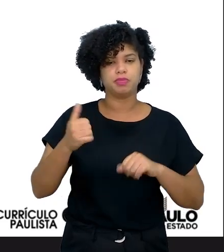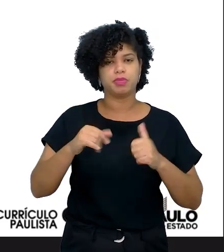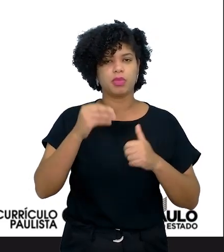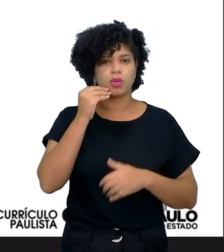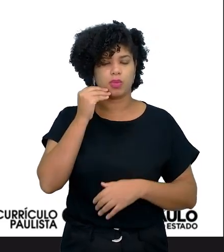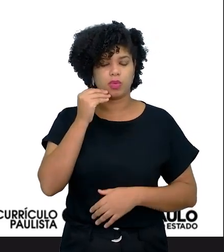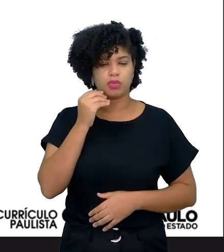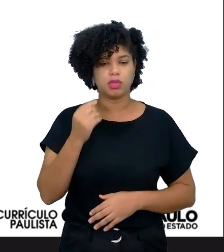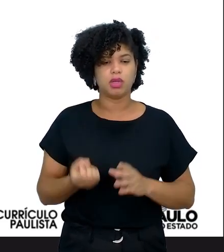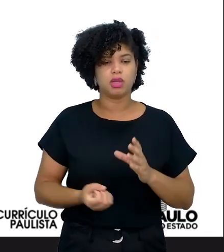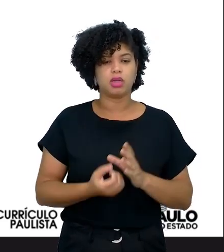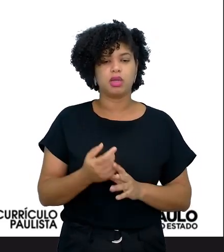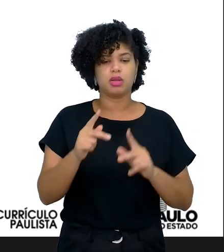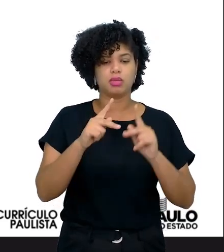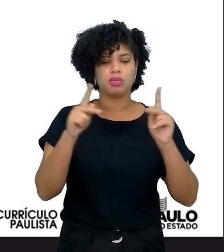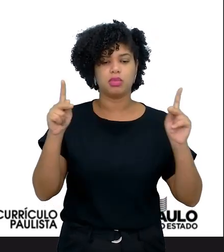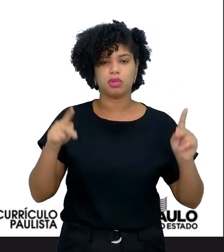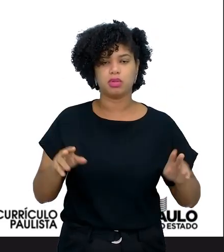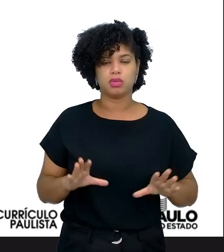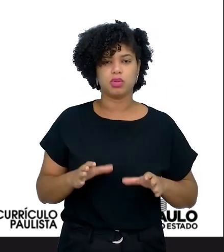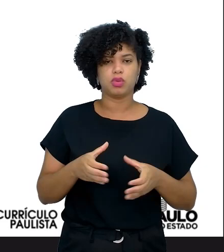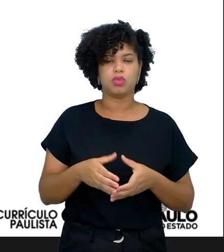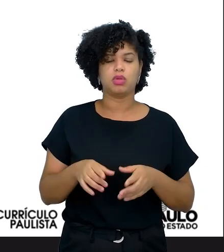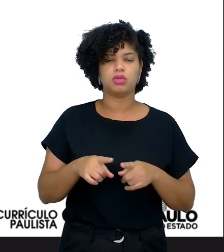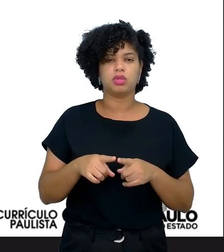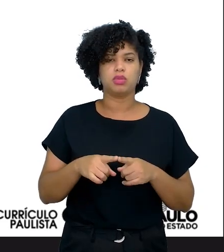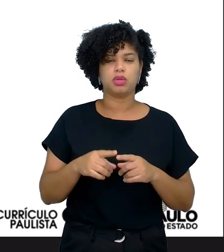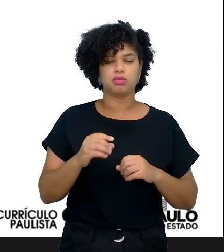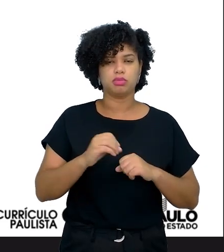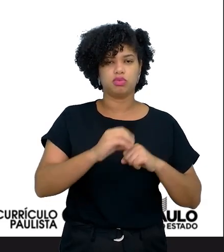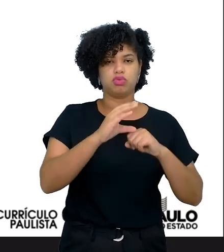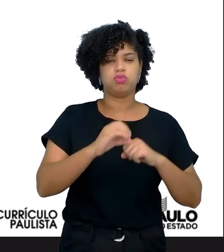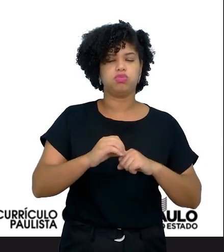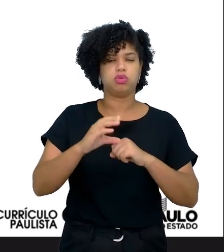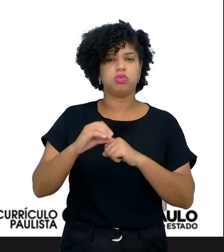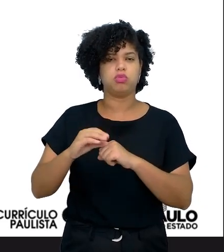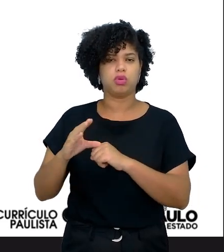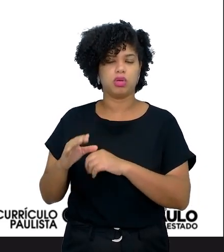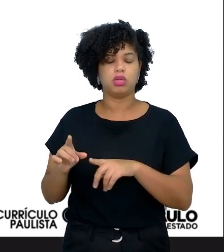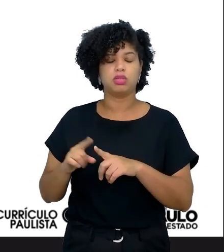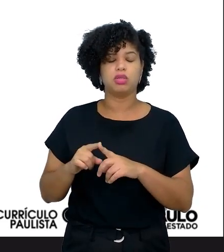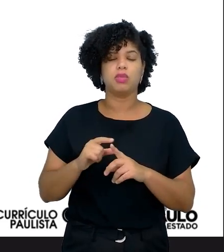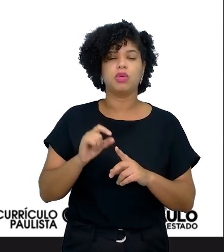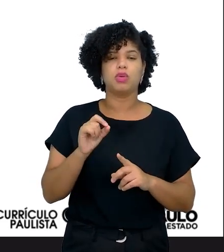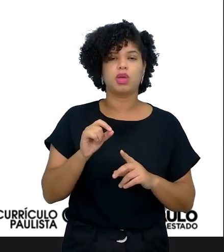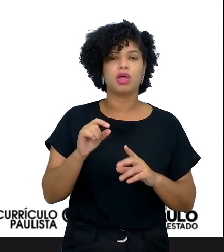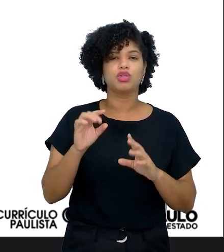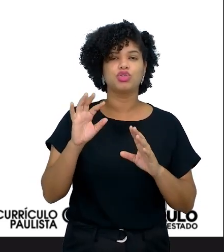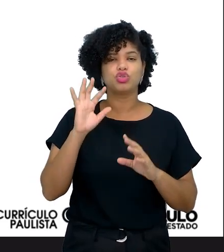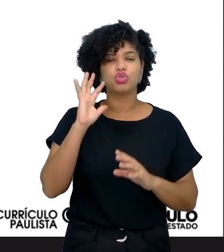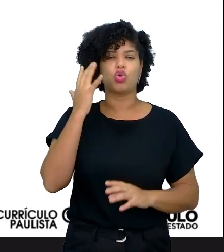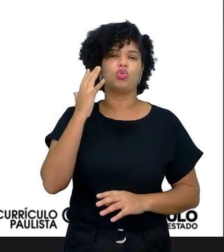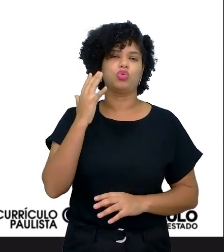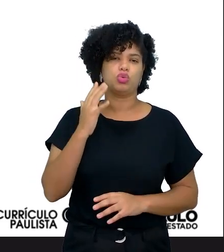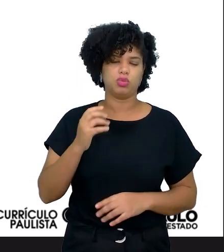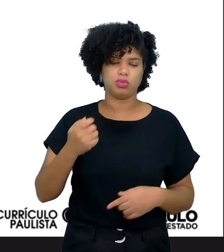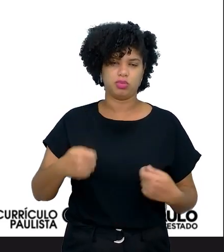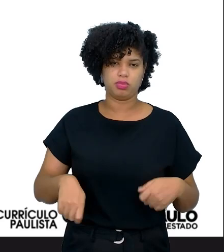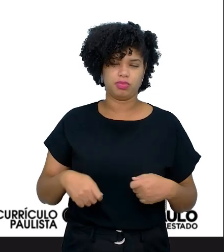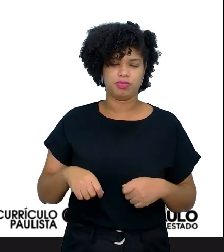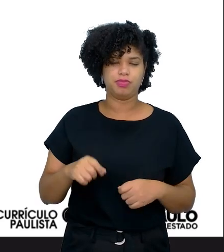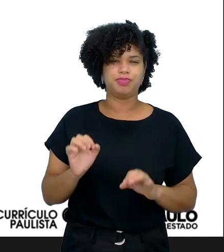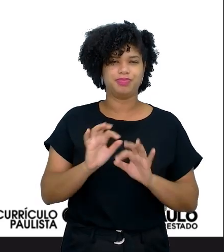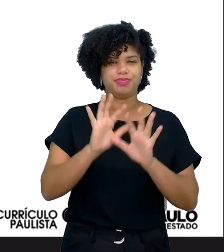criação de plataformas coletivas de conhecimento, proposição de soluções com clareza, Coerência e